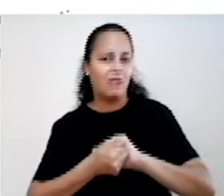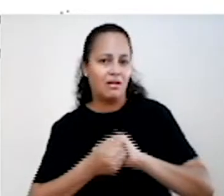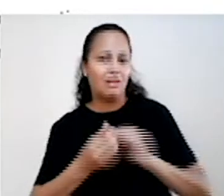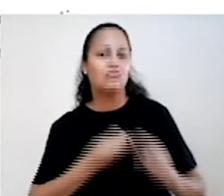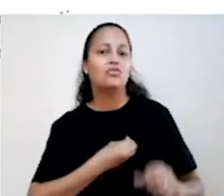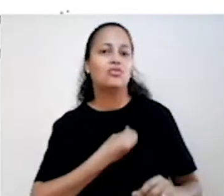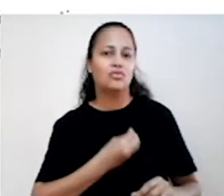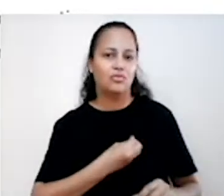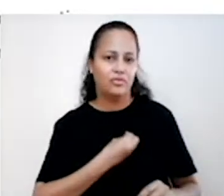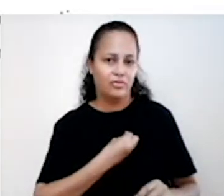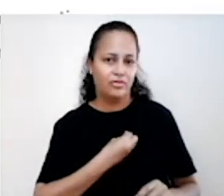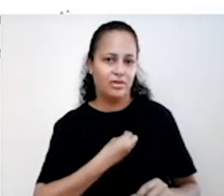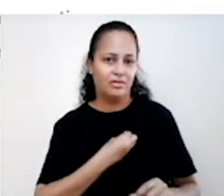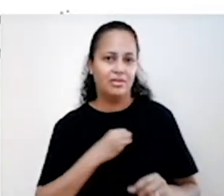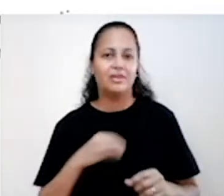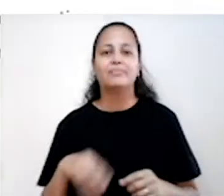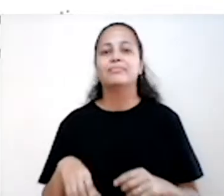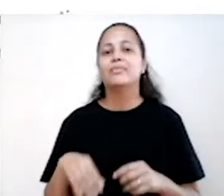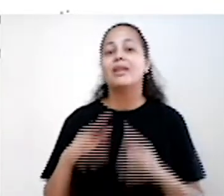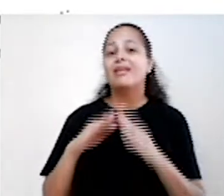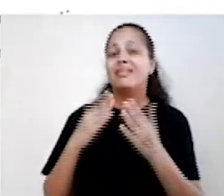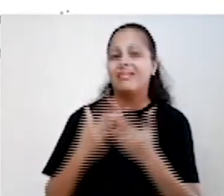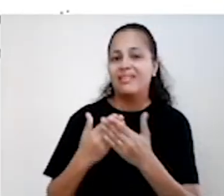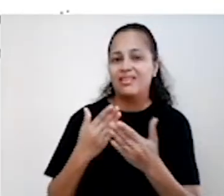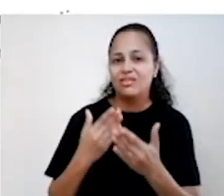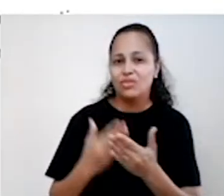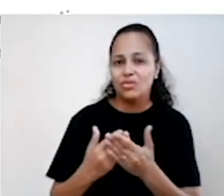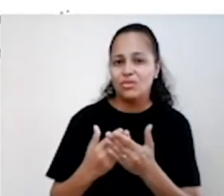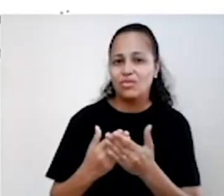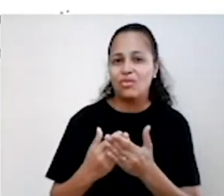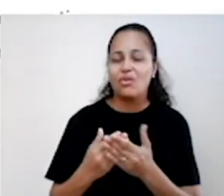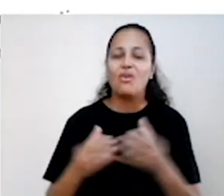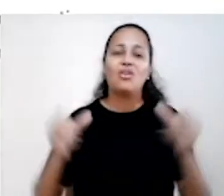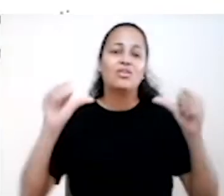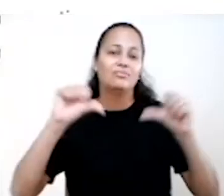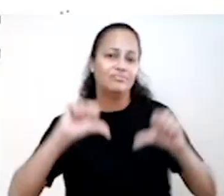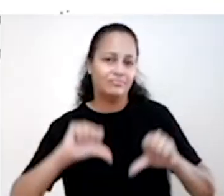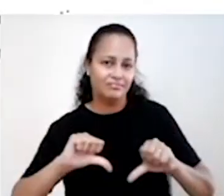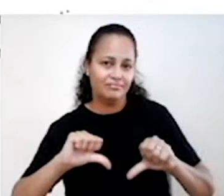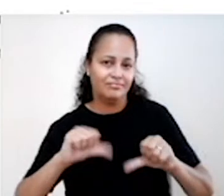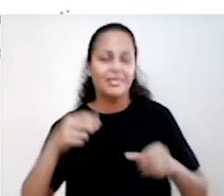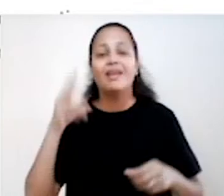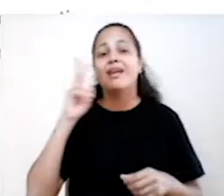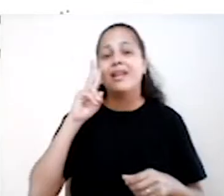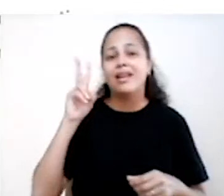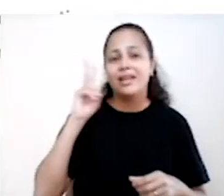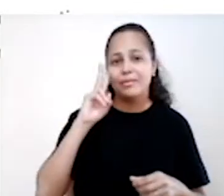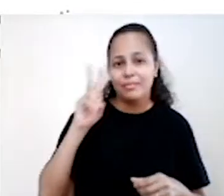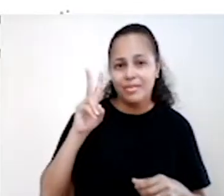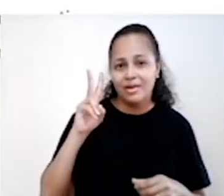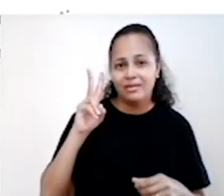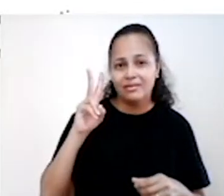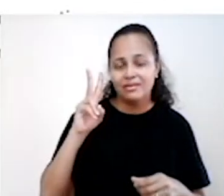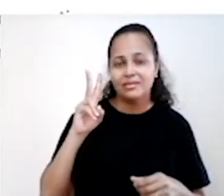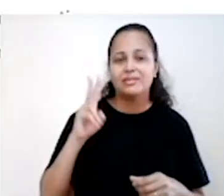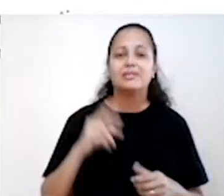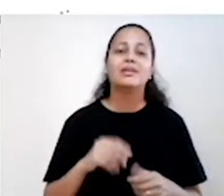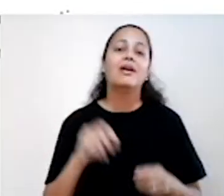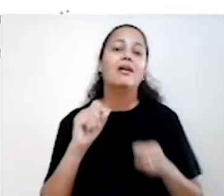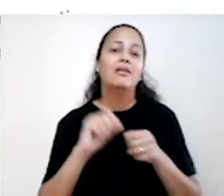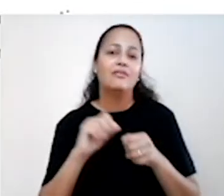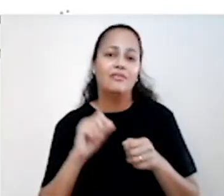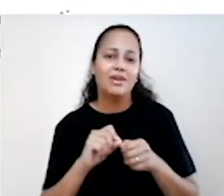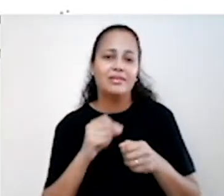baixa rendimento escolar ou no trabalho, como dificuldade de concentração, lembrança ou tomada de decisões,